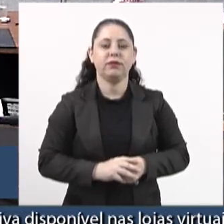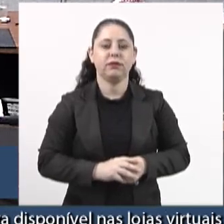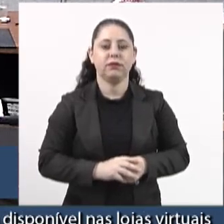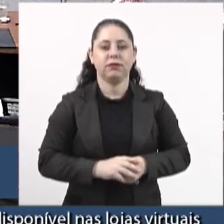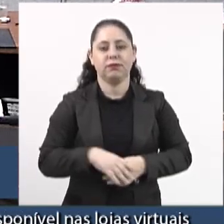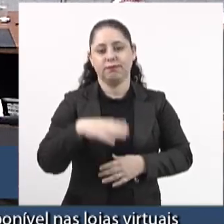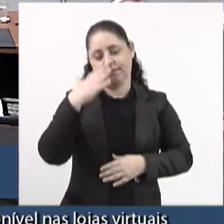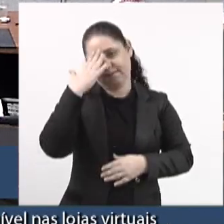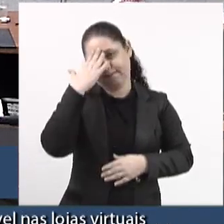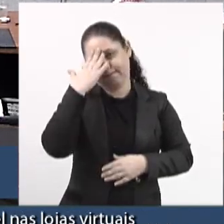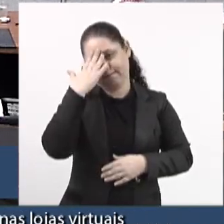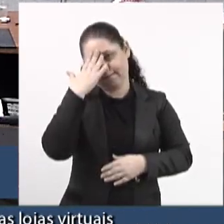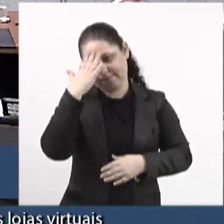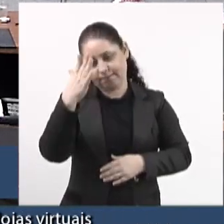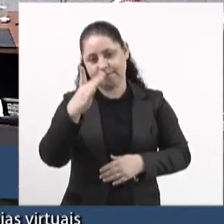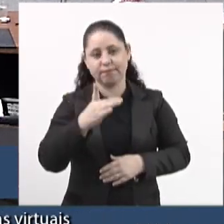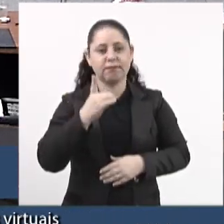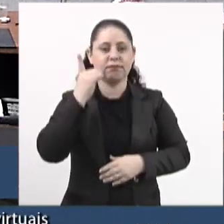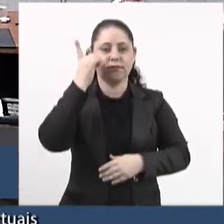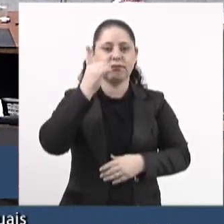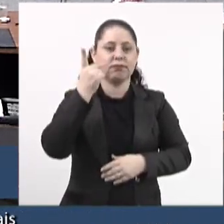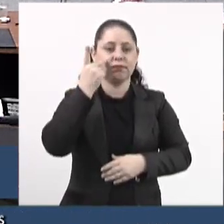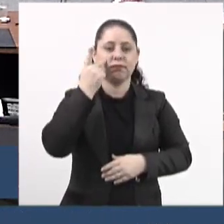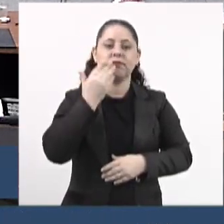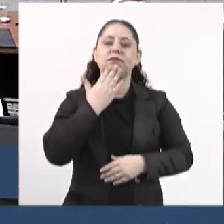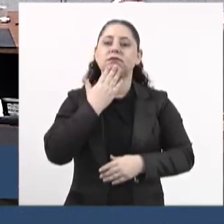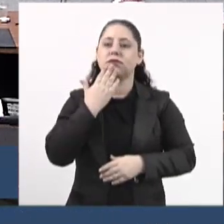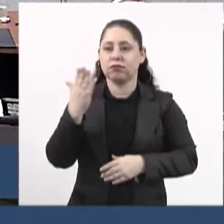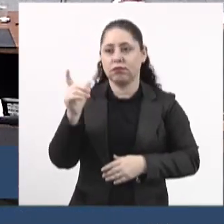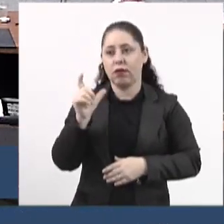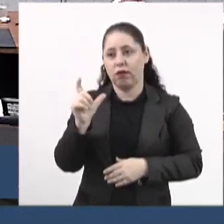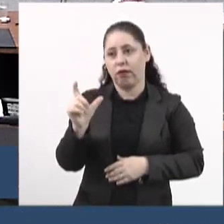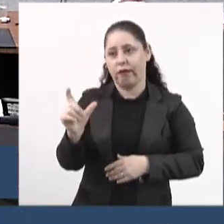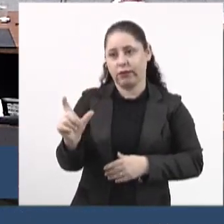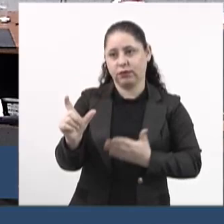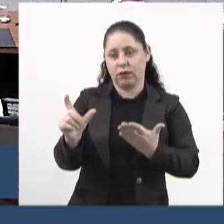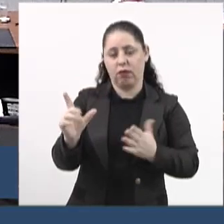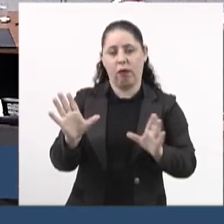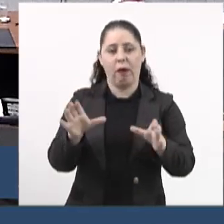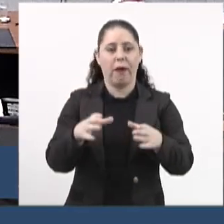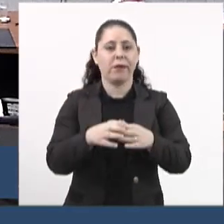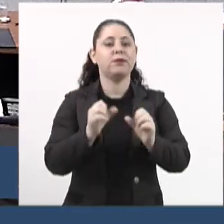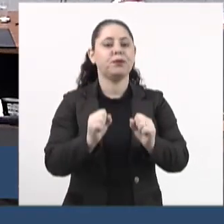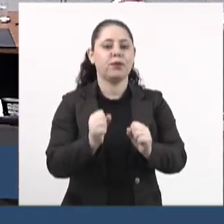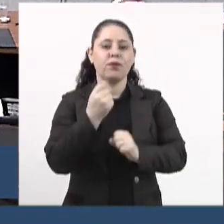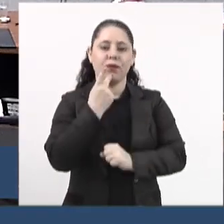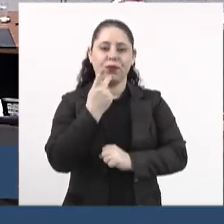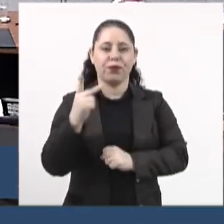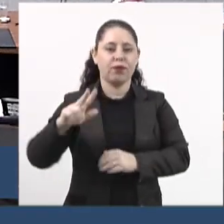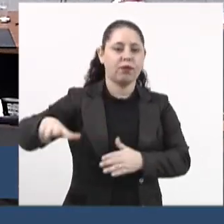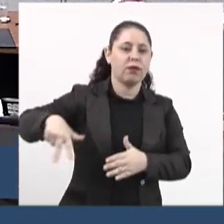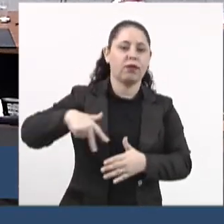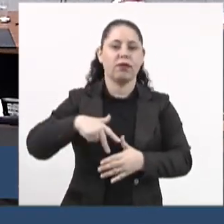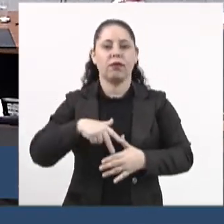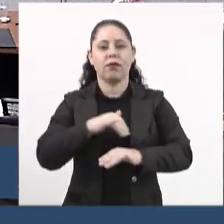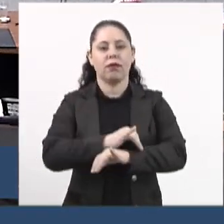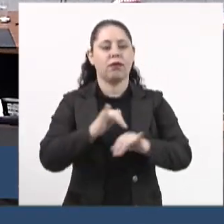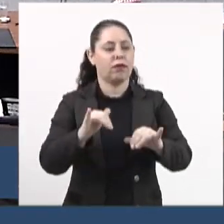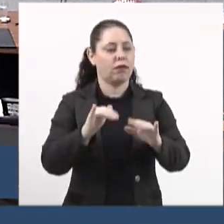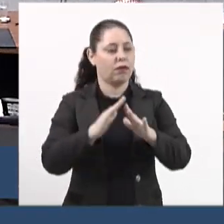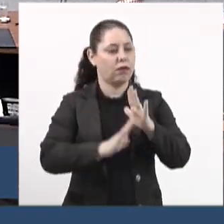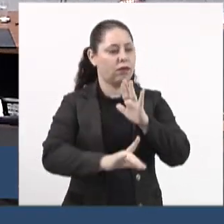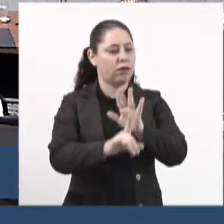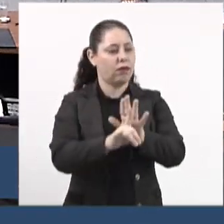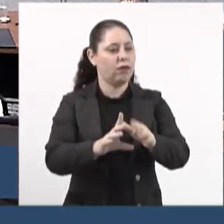Obrigado, deputado Kemp, que solicitou a fala para que a categoria possa se expressar nessa casa.